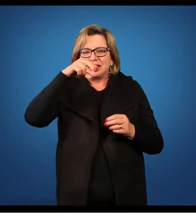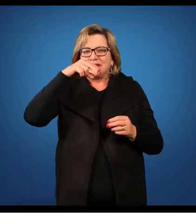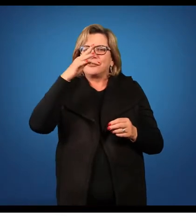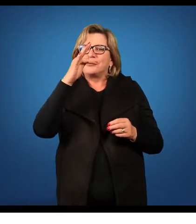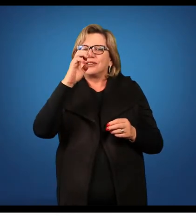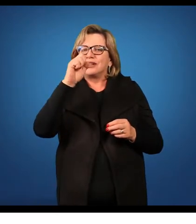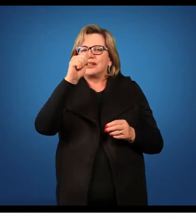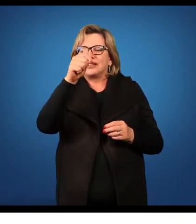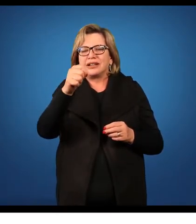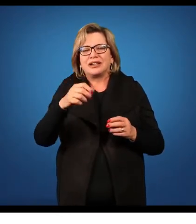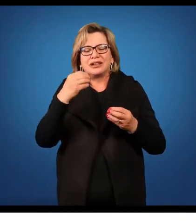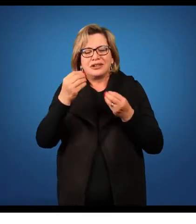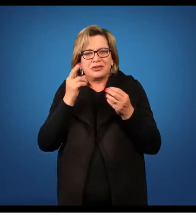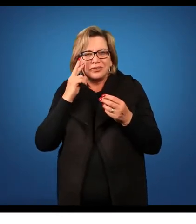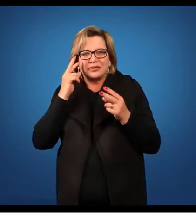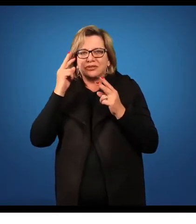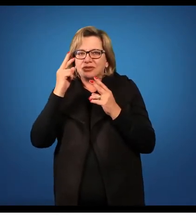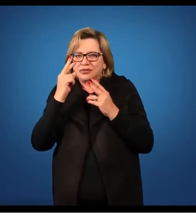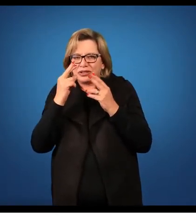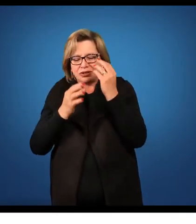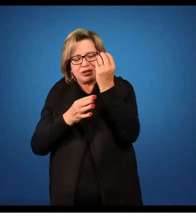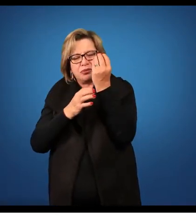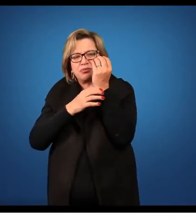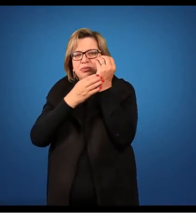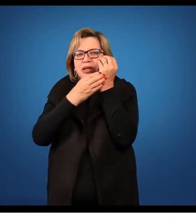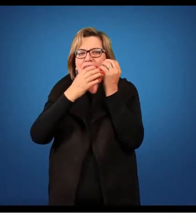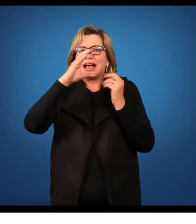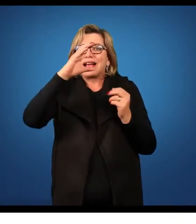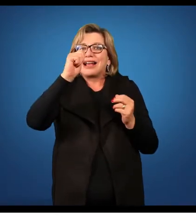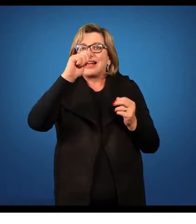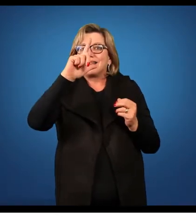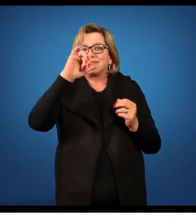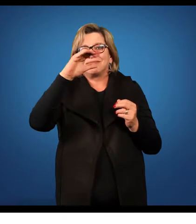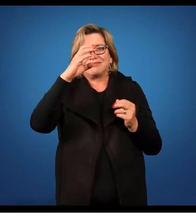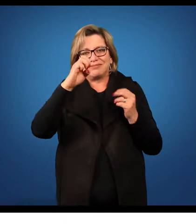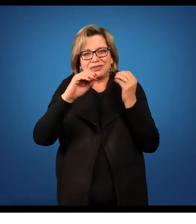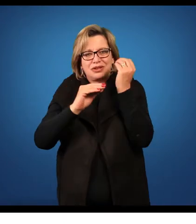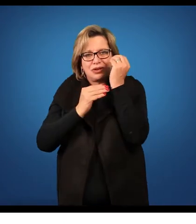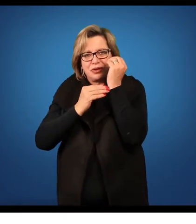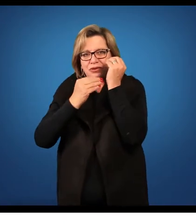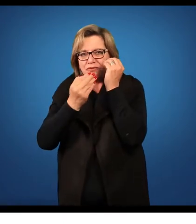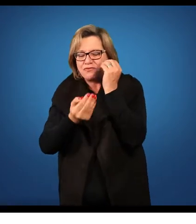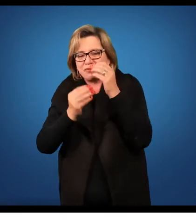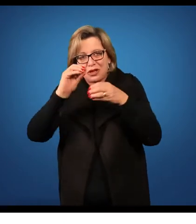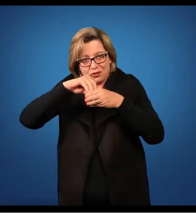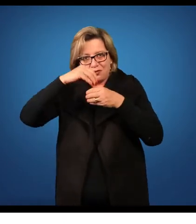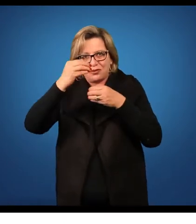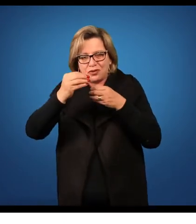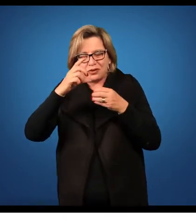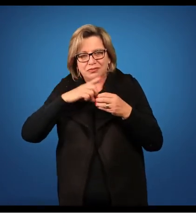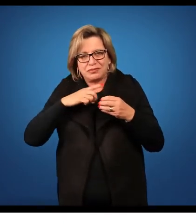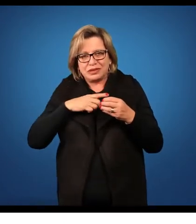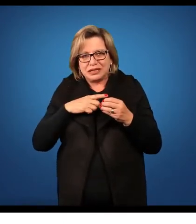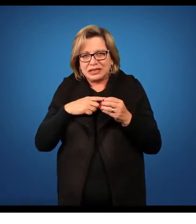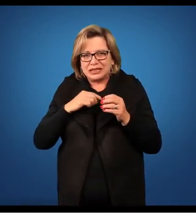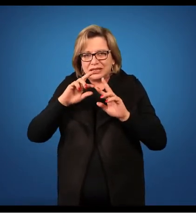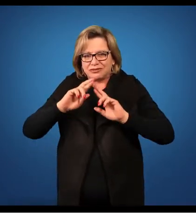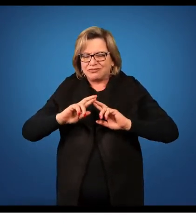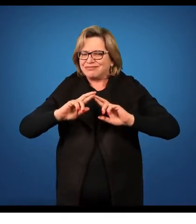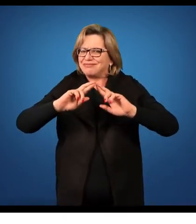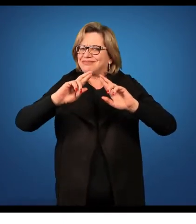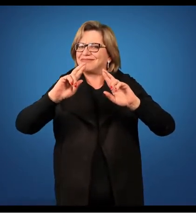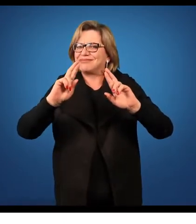Podemos começar a interpretar essa flor pelo seu cálice. Podemos ver que na porção externa ela apresenta um cálice. Temos distinção